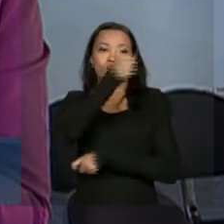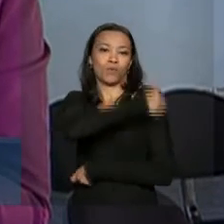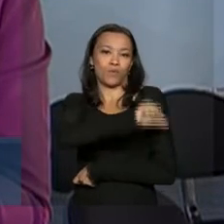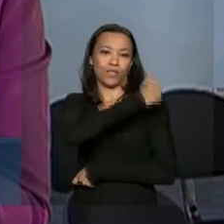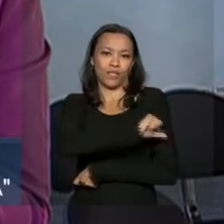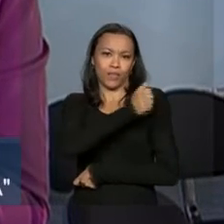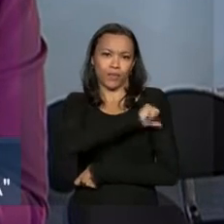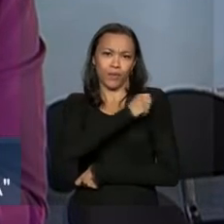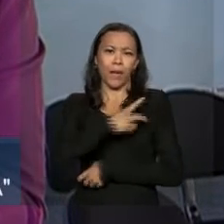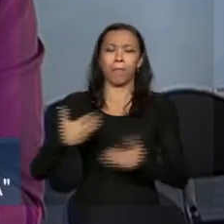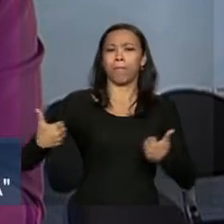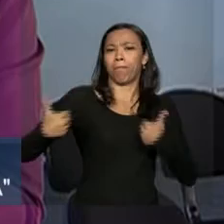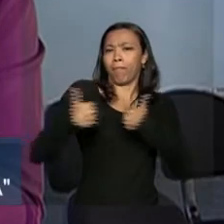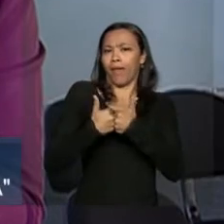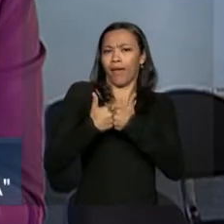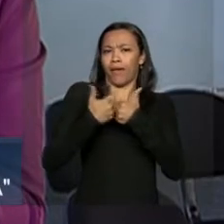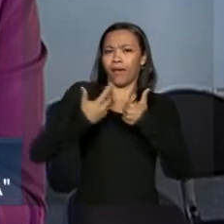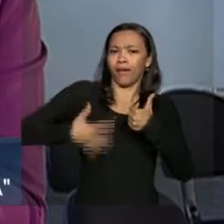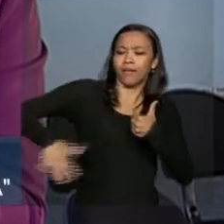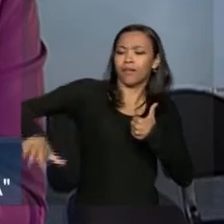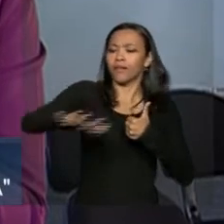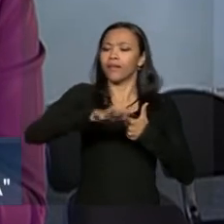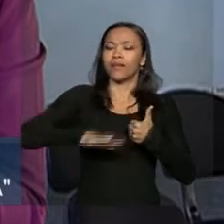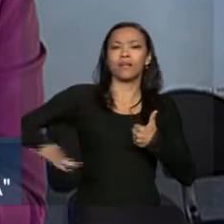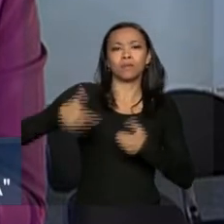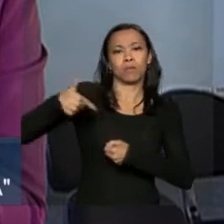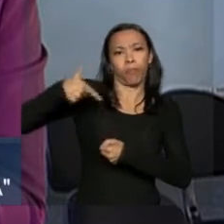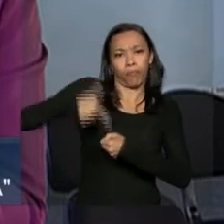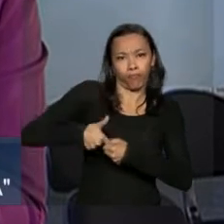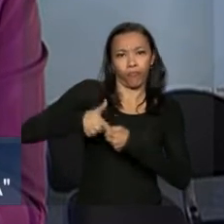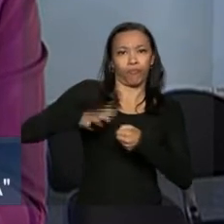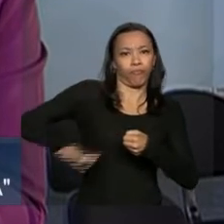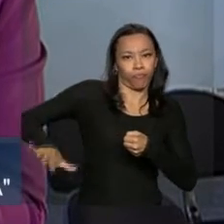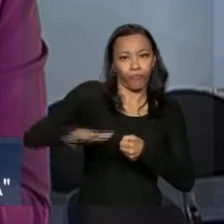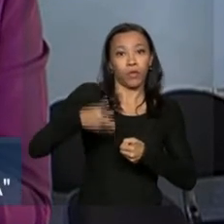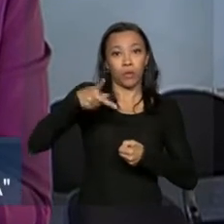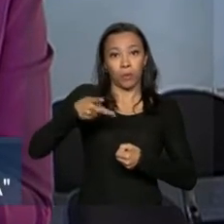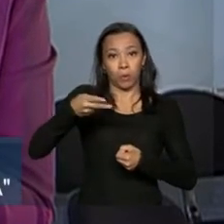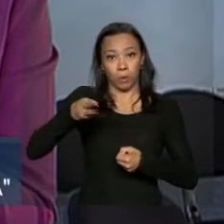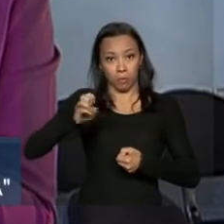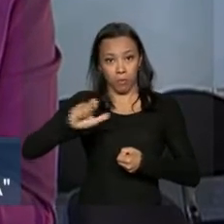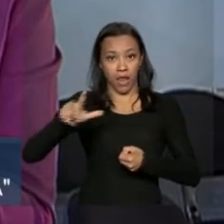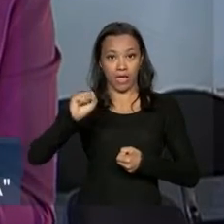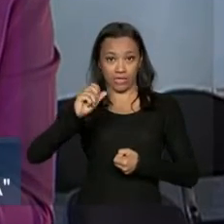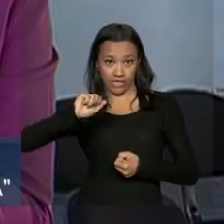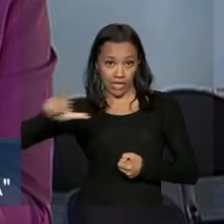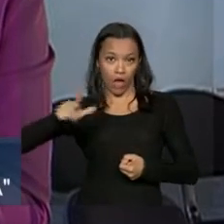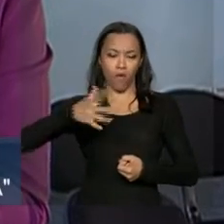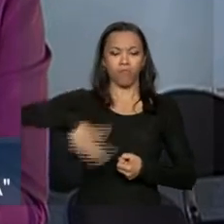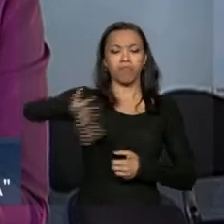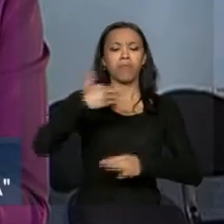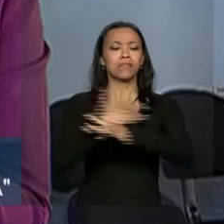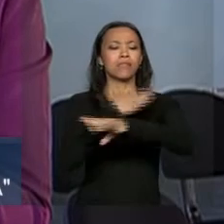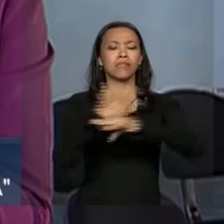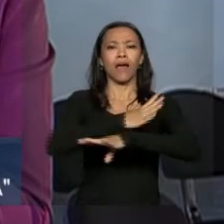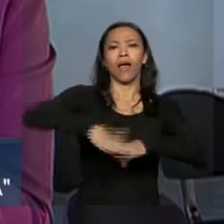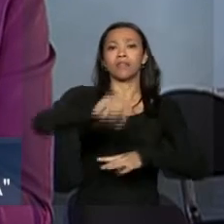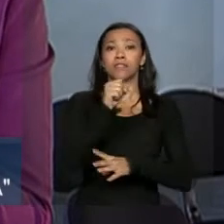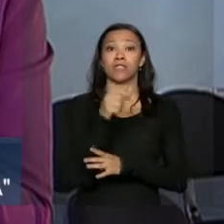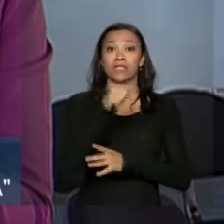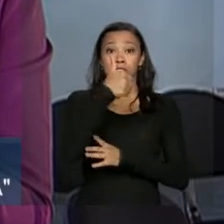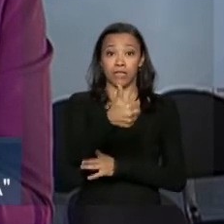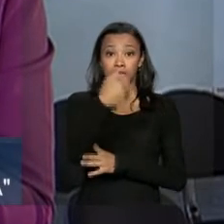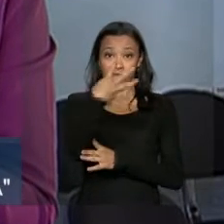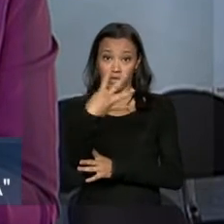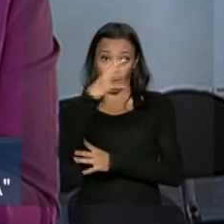voltado para a bacia de campos, que faz a produção do petróleo da camada pré-sal. A cidade tem aproximadamente 140 mil